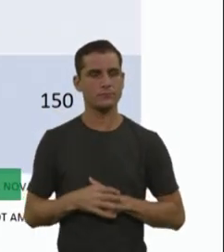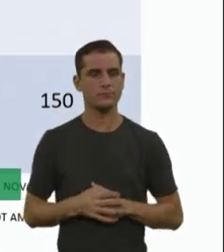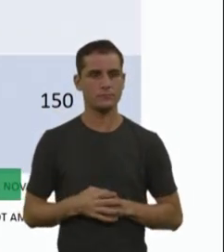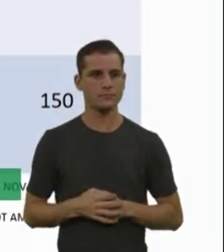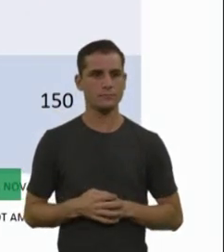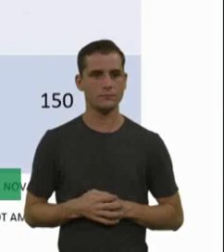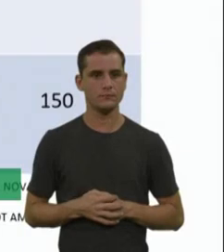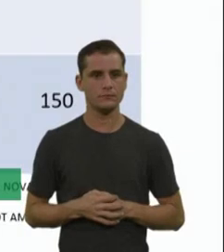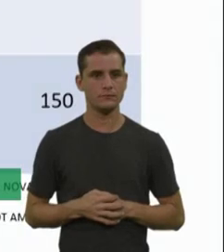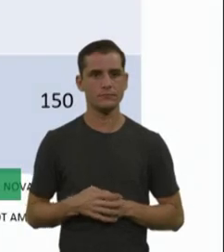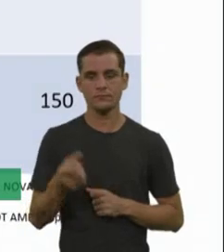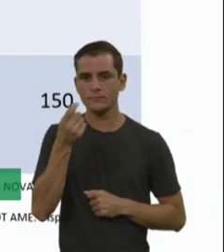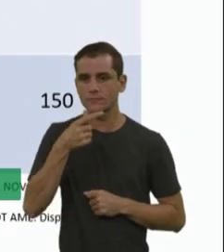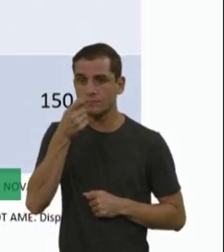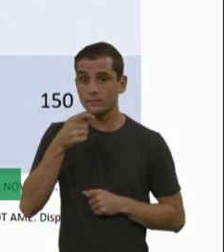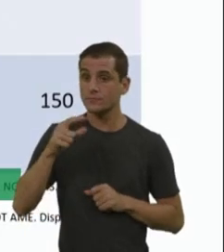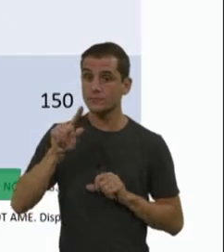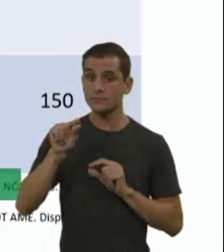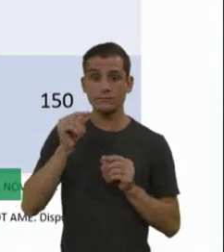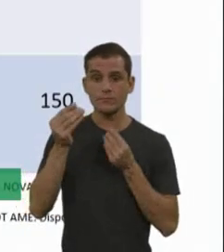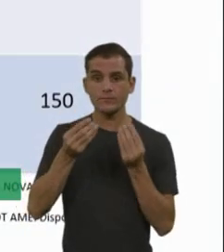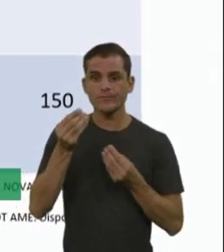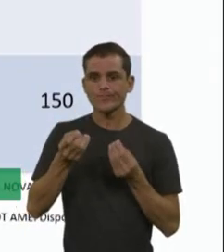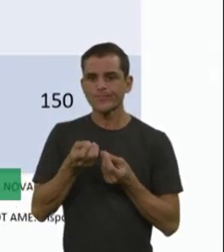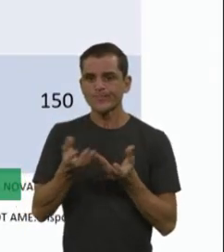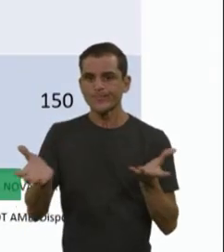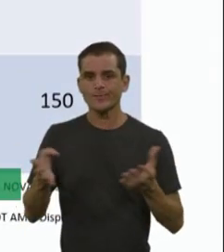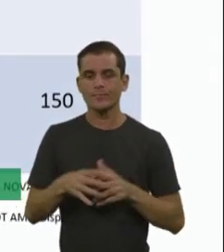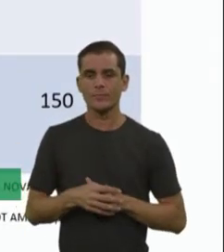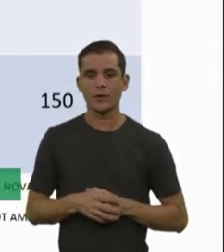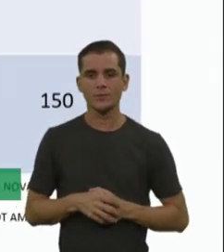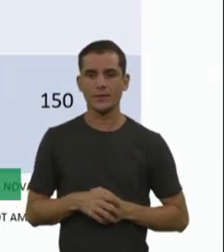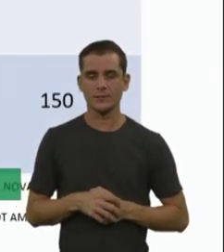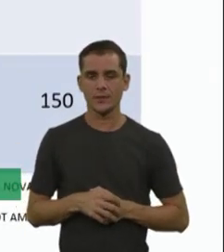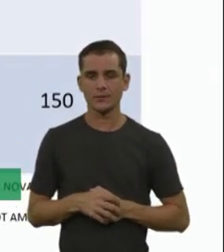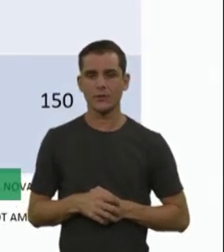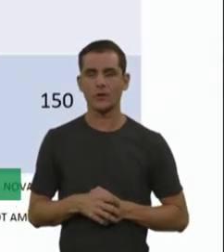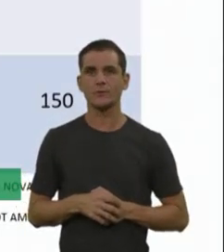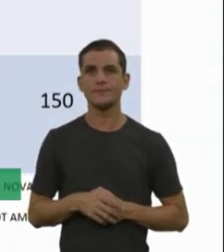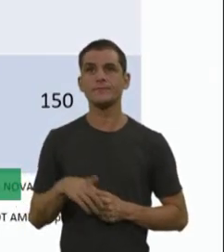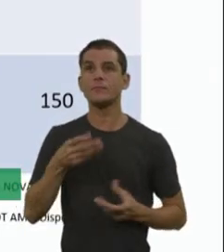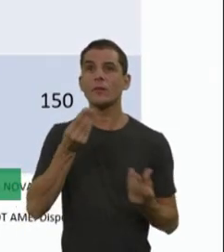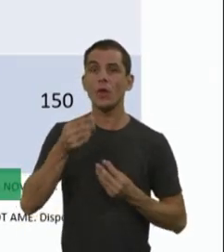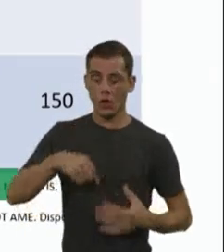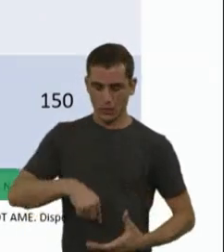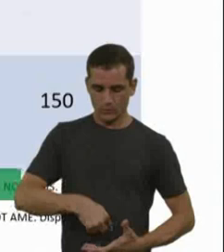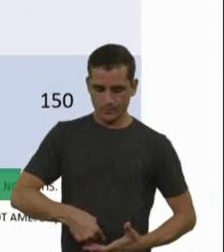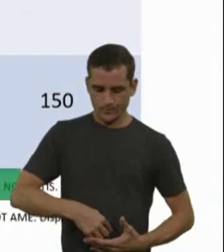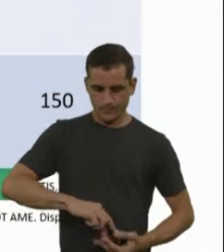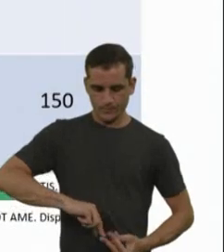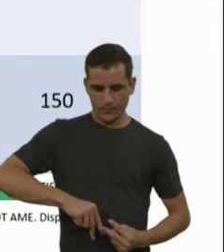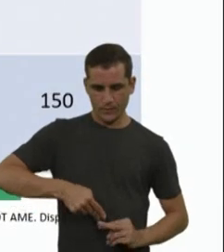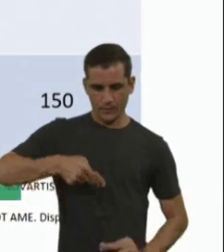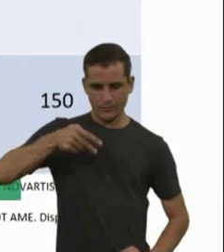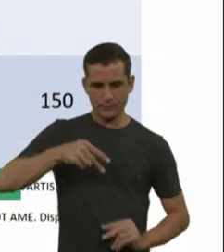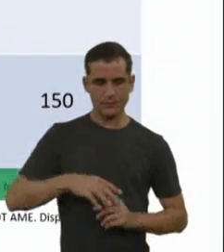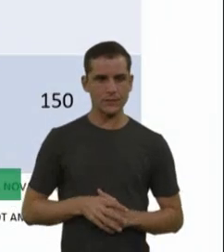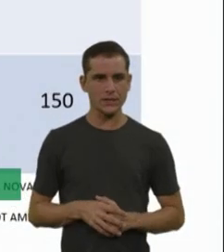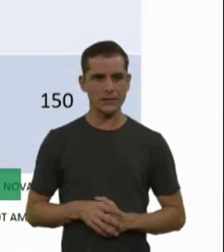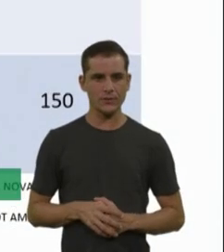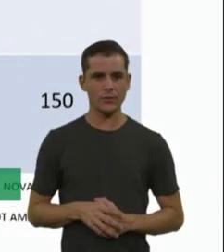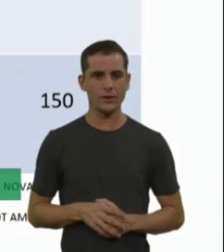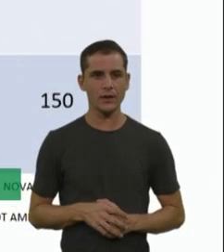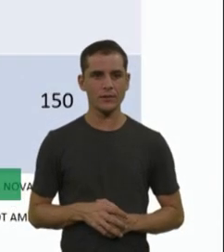remédio? Então, ele é, como ele não cruza a barreira hematoencefálica, ele é dado o Intratecal. Então, a gente tem que dar quatro doses de ataque ou de